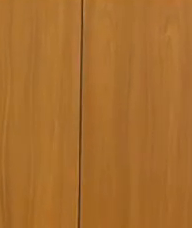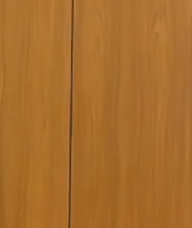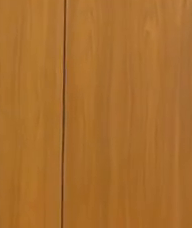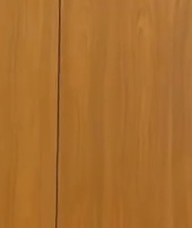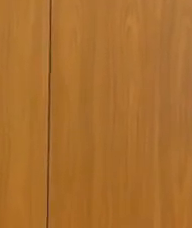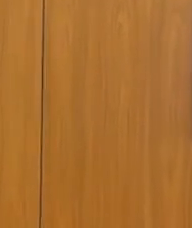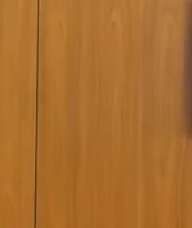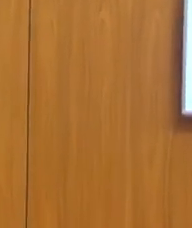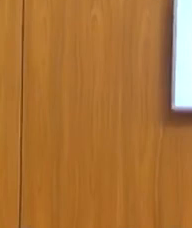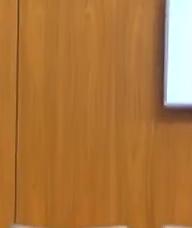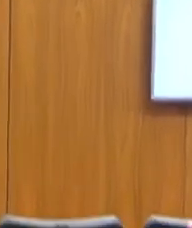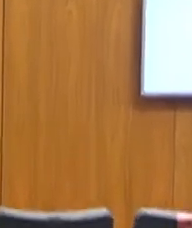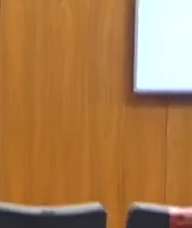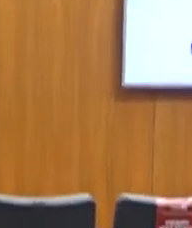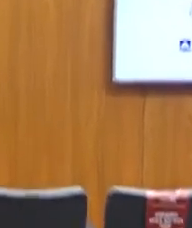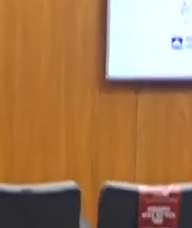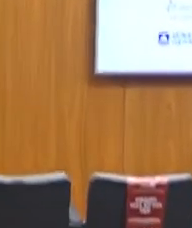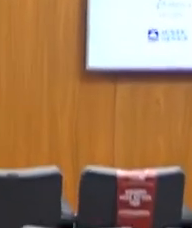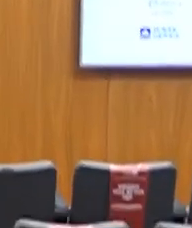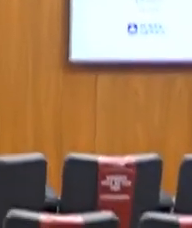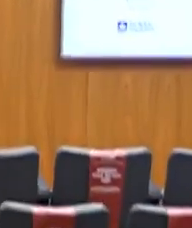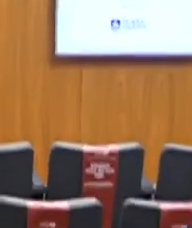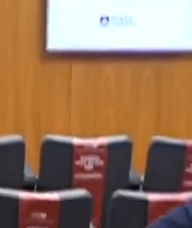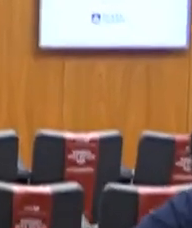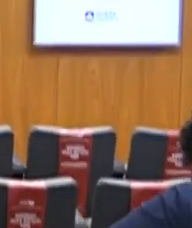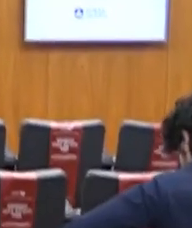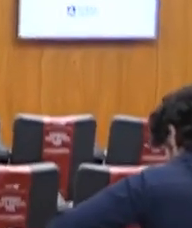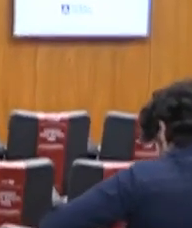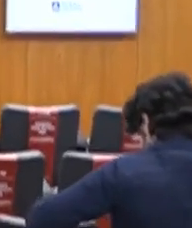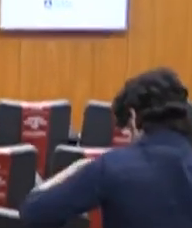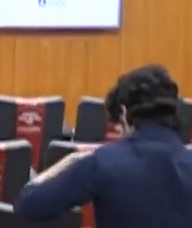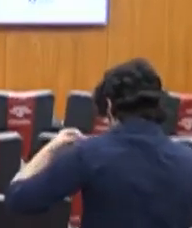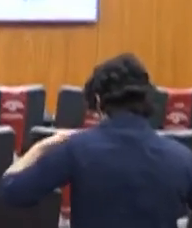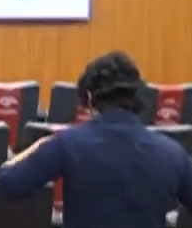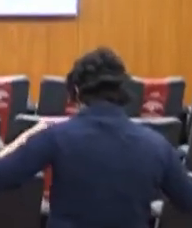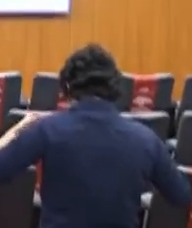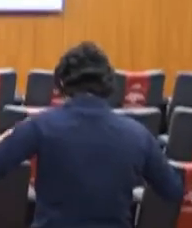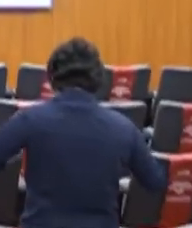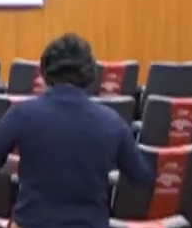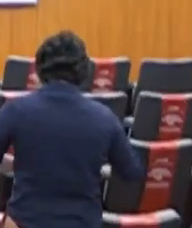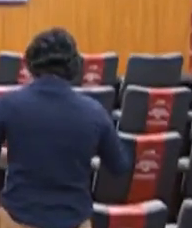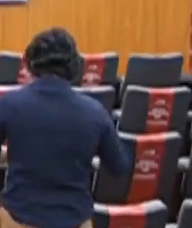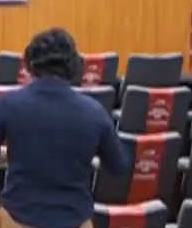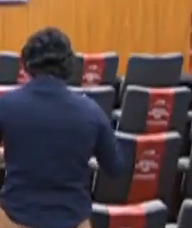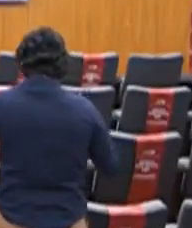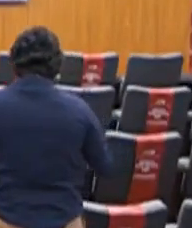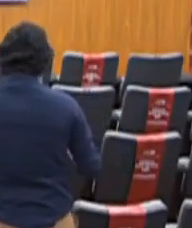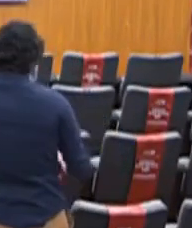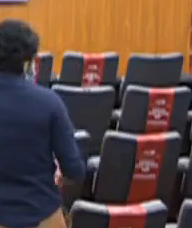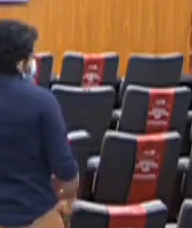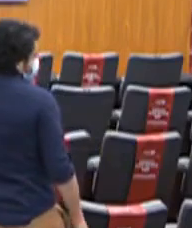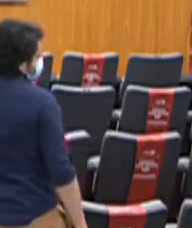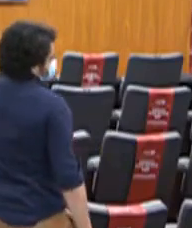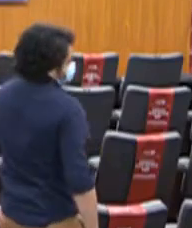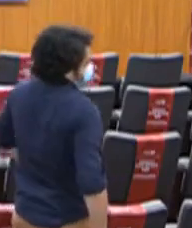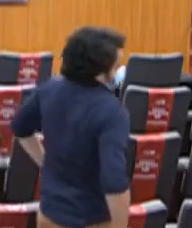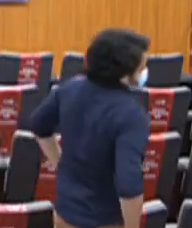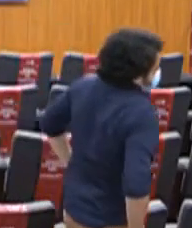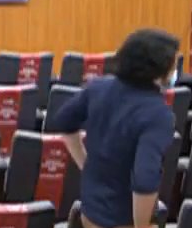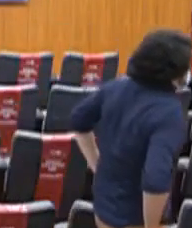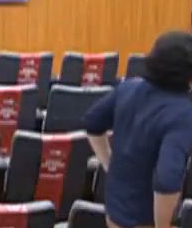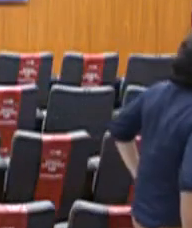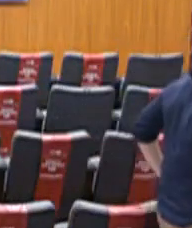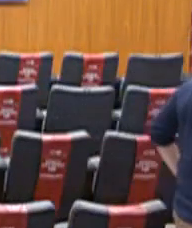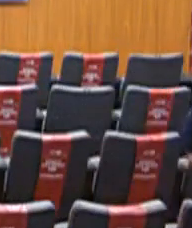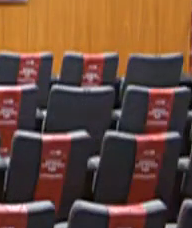audiência pública que teve participação também da comissão de desenvolvimento econômico e da comissão extraordinária de turismo e gastronomia